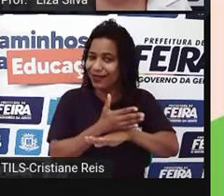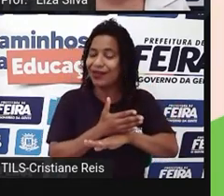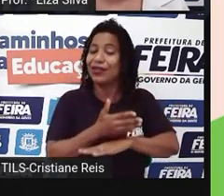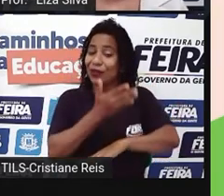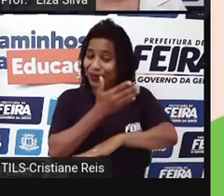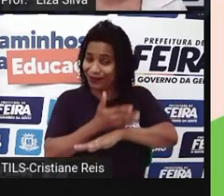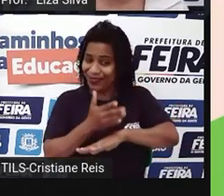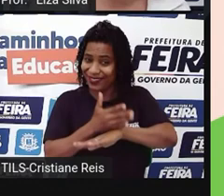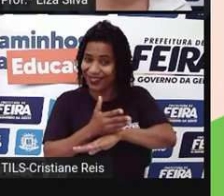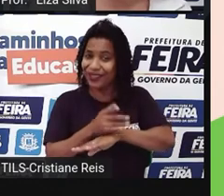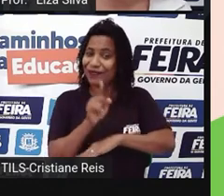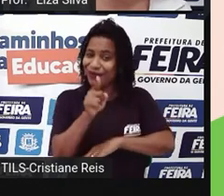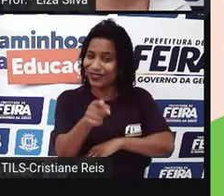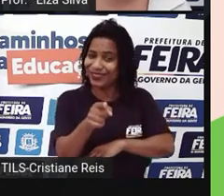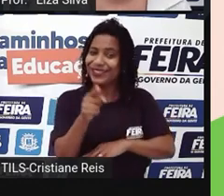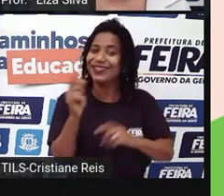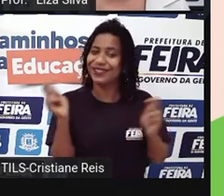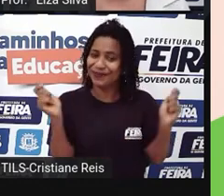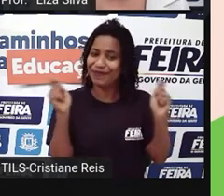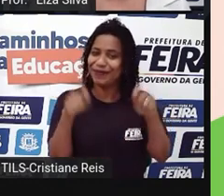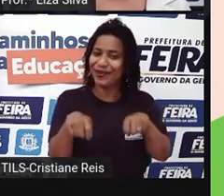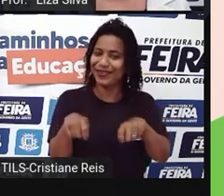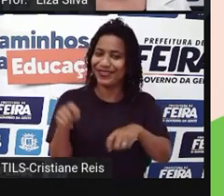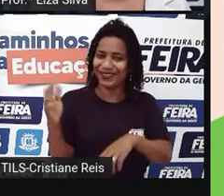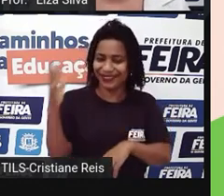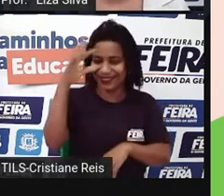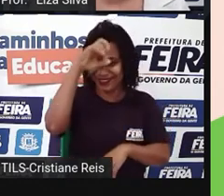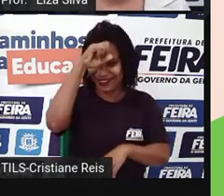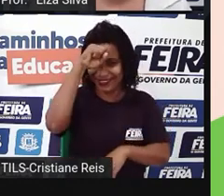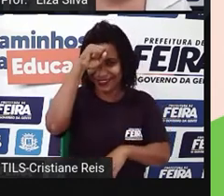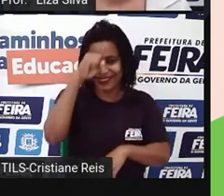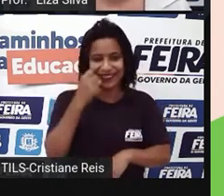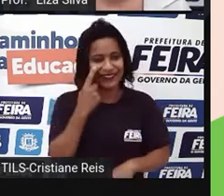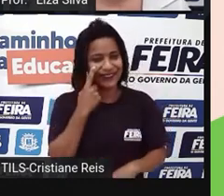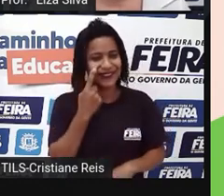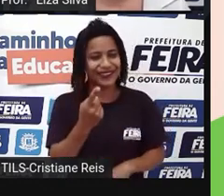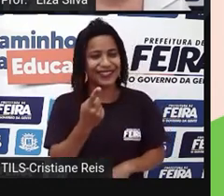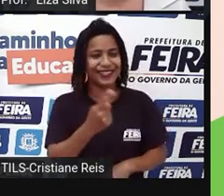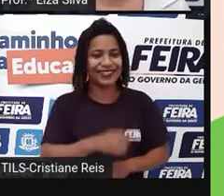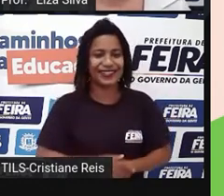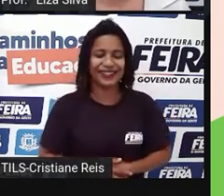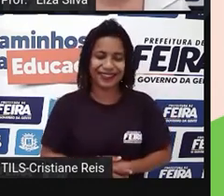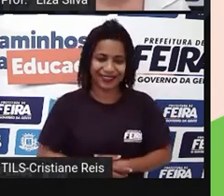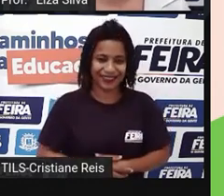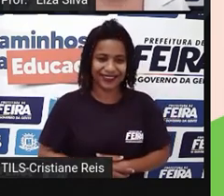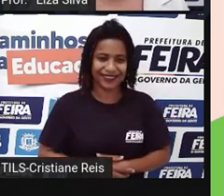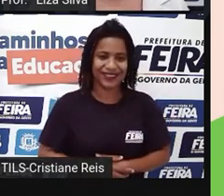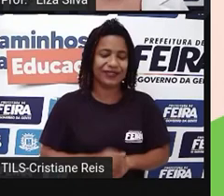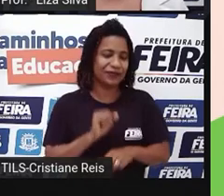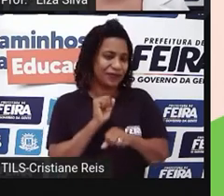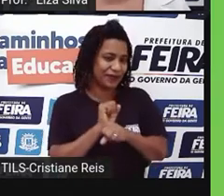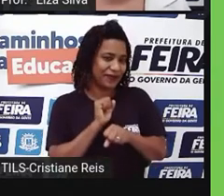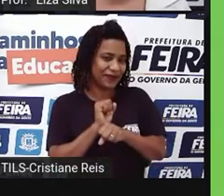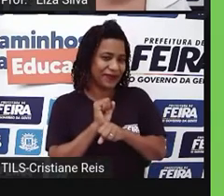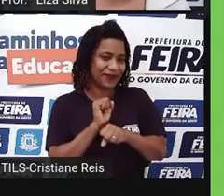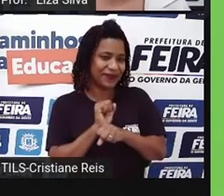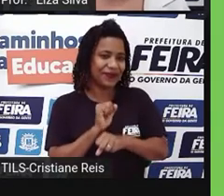praticar porque você é capaz de realizar. Just a moment, só um minutinho.